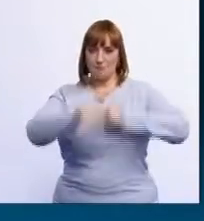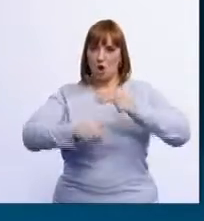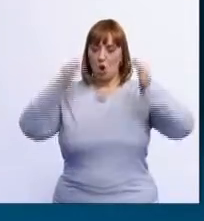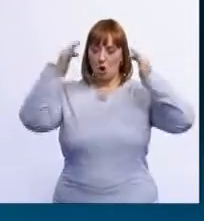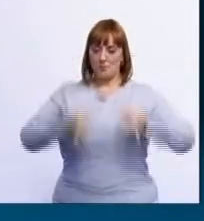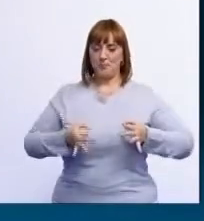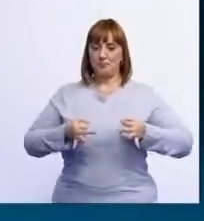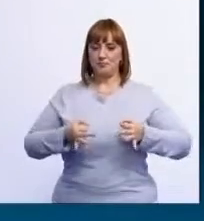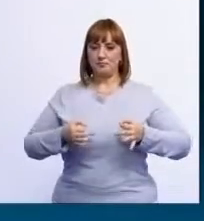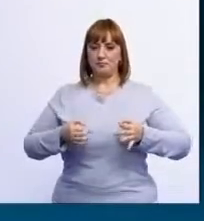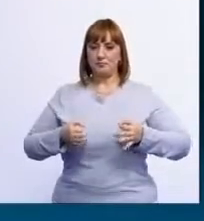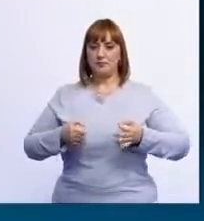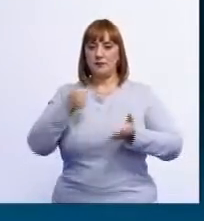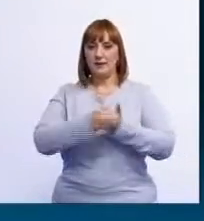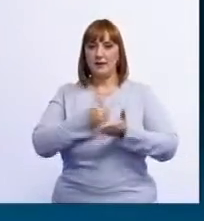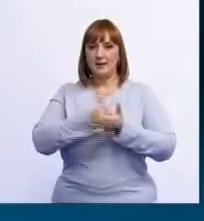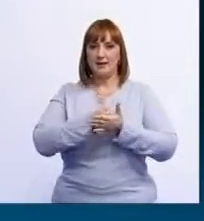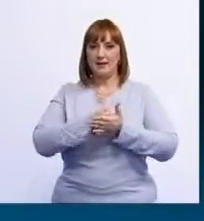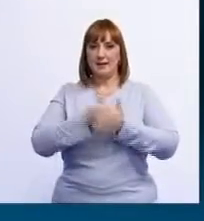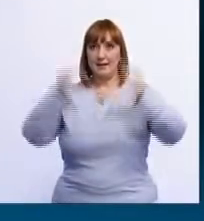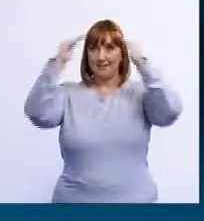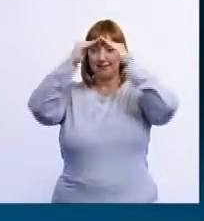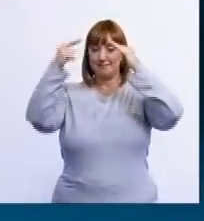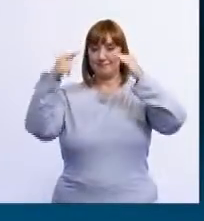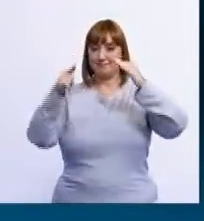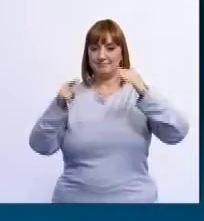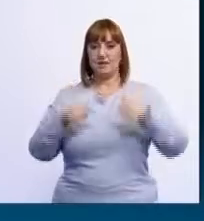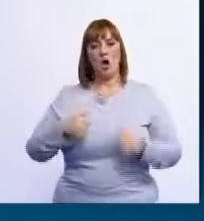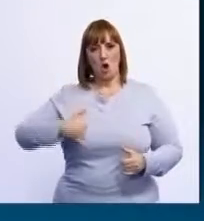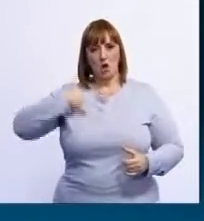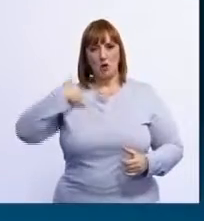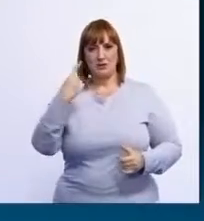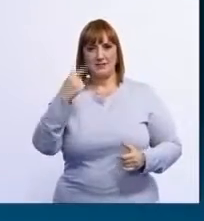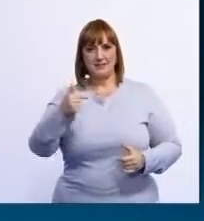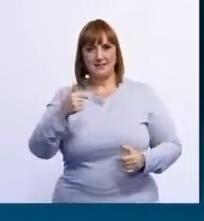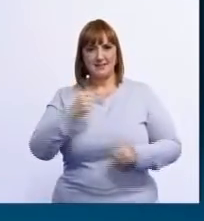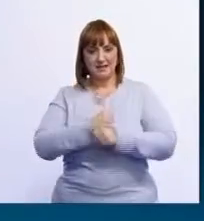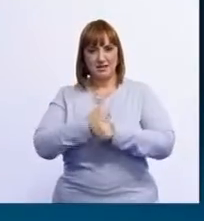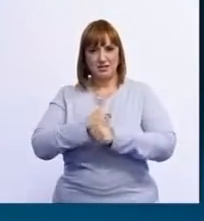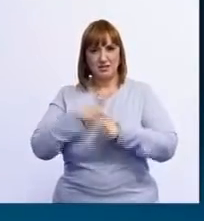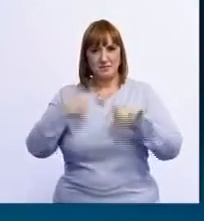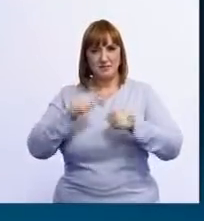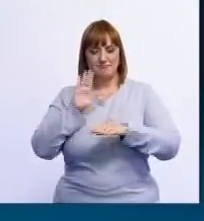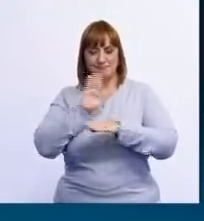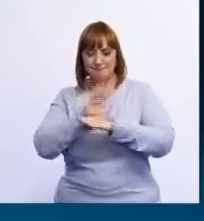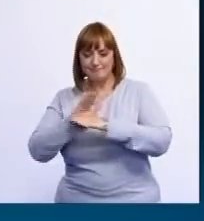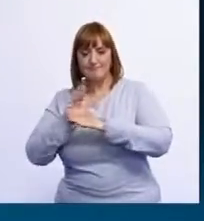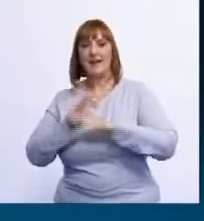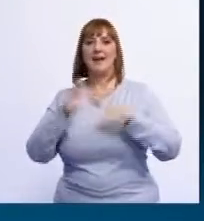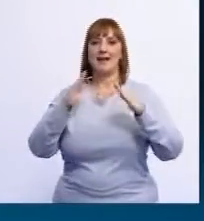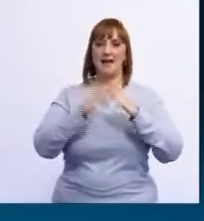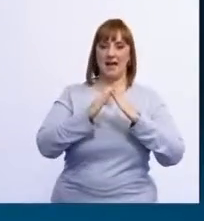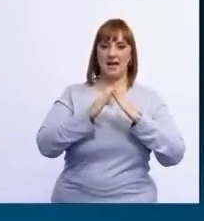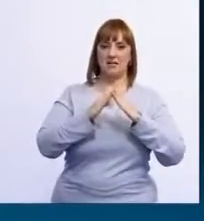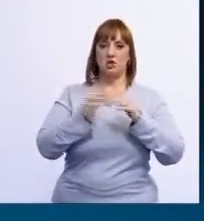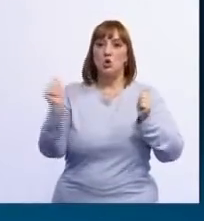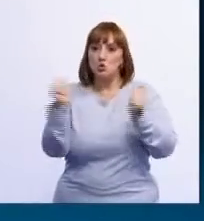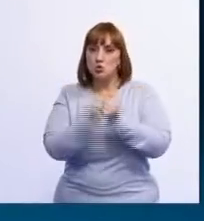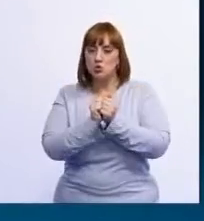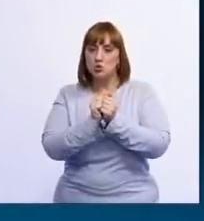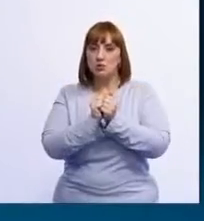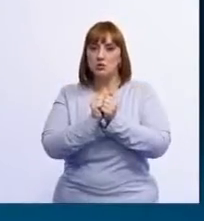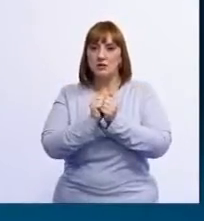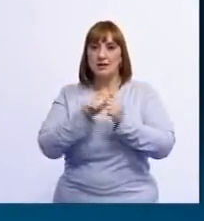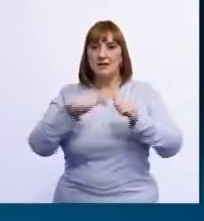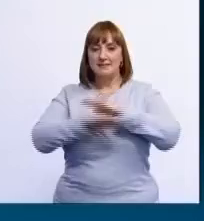Luto ao lado do sem-teto com muito orgulho há 17 anos de quem precisa de casa. Estou junto com sem-teto, com sem